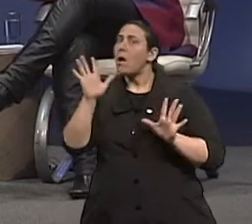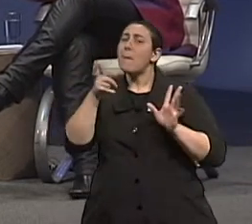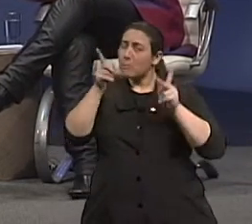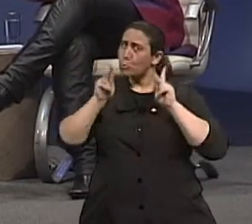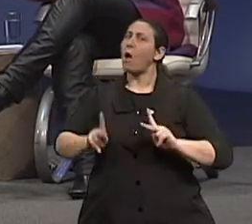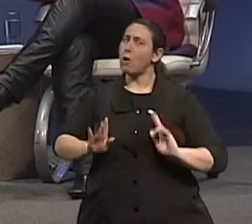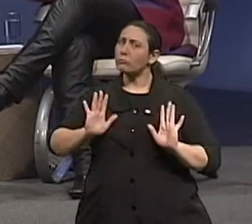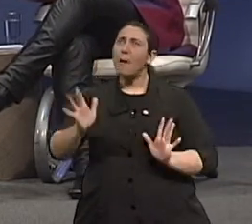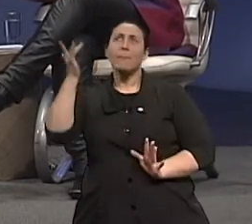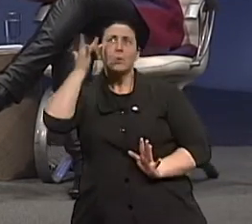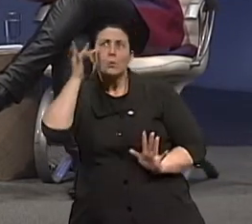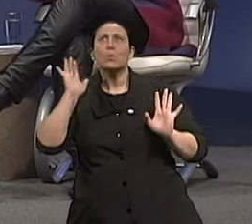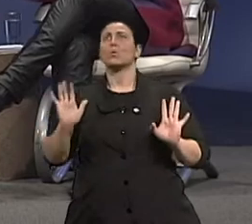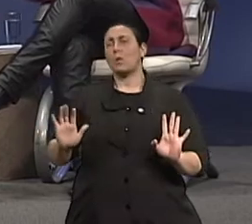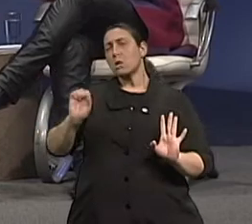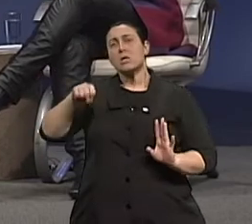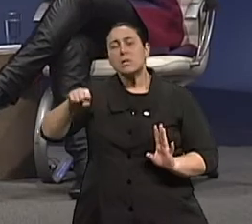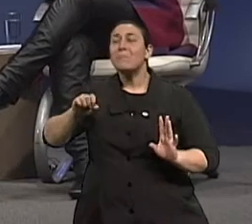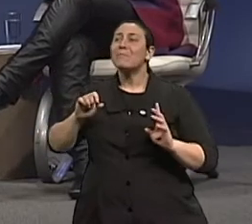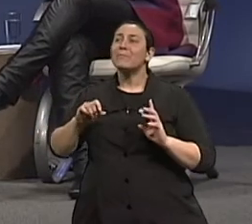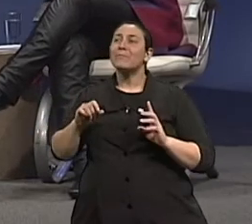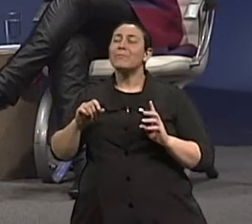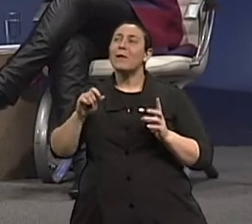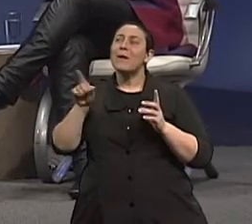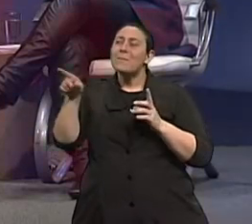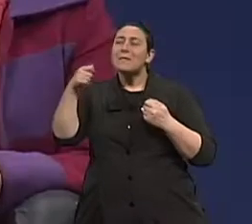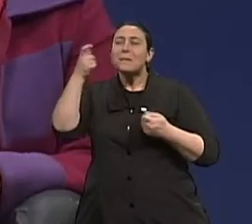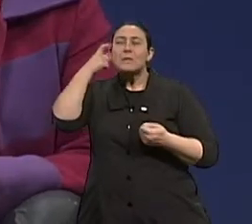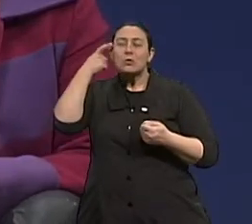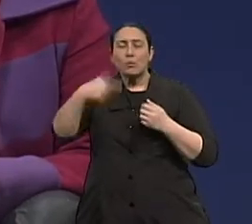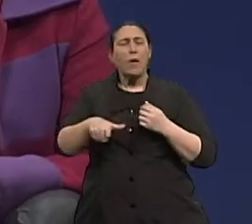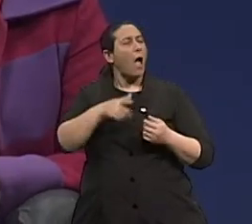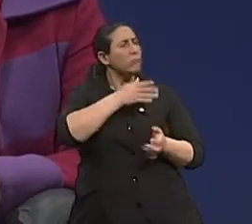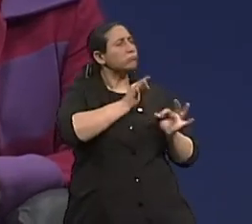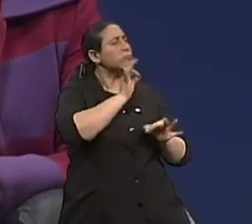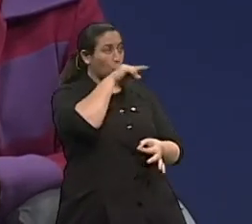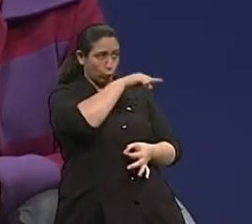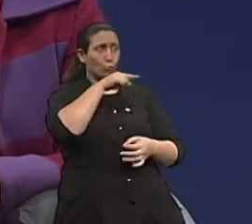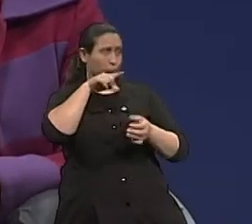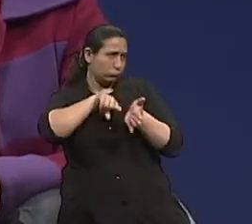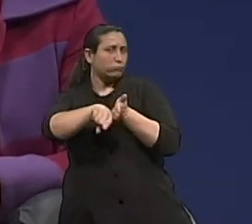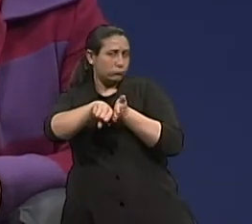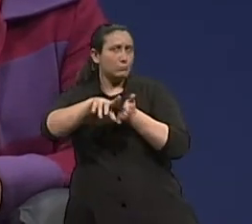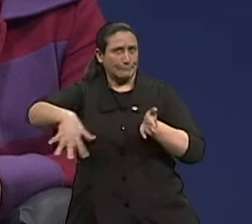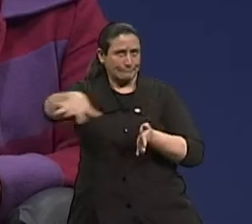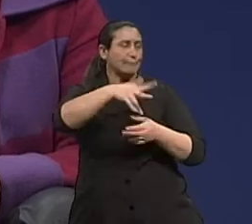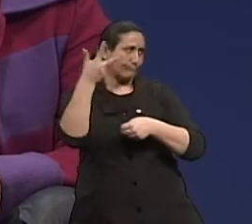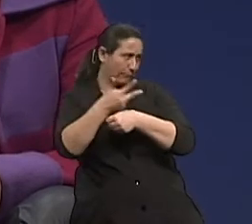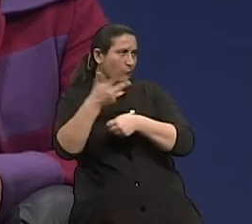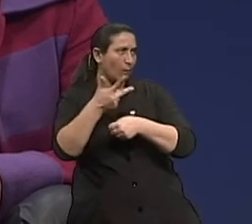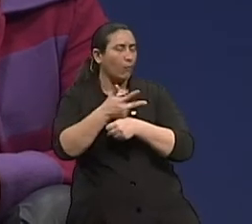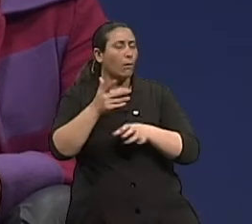não tem. Claro. Eu acho que é isso que eu quero dizer. Claro. A gente tem repensar isso. Sim, e o senhor como geriatra, eu quero que o senhor nos fale um pouquinho,